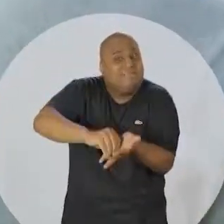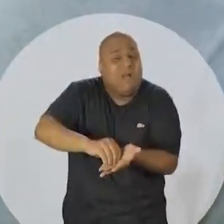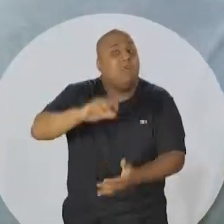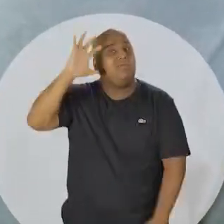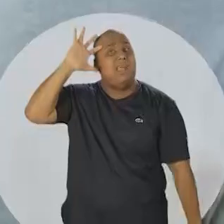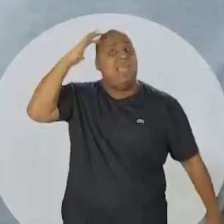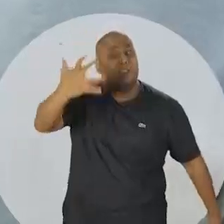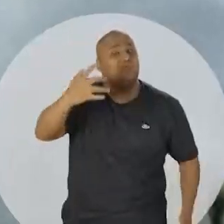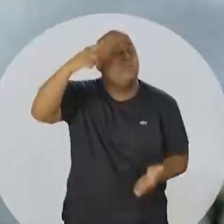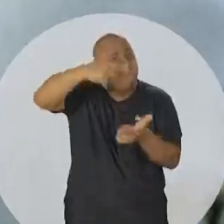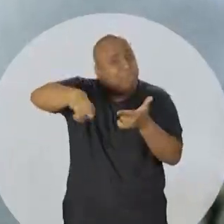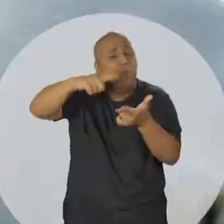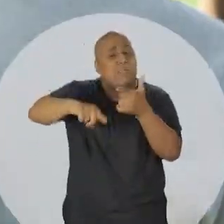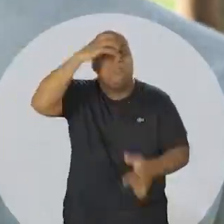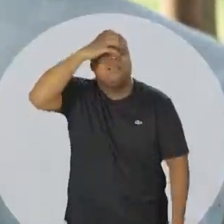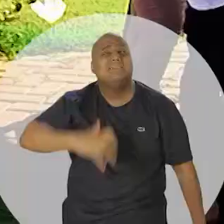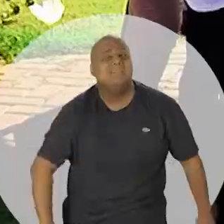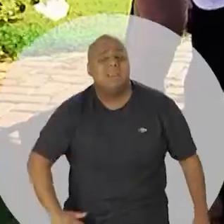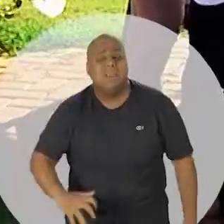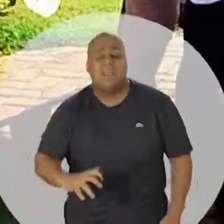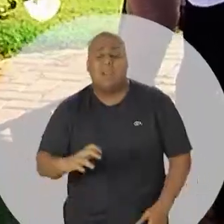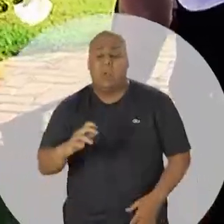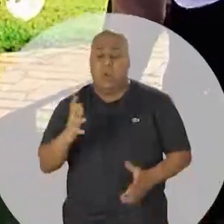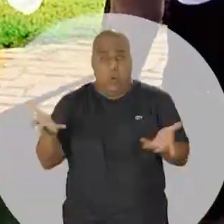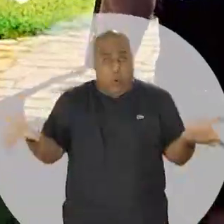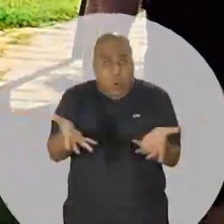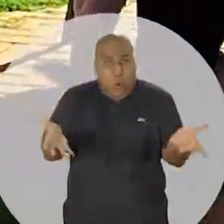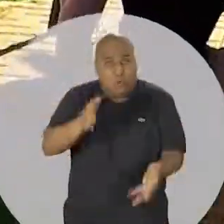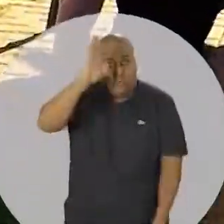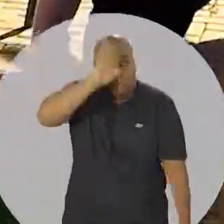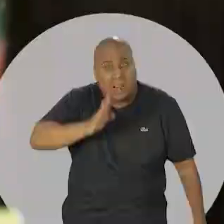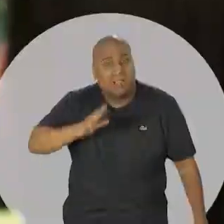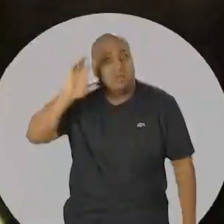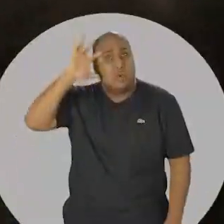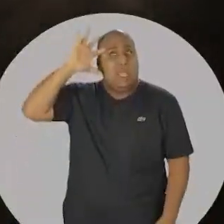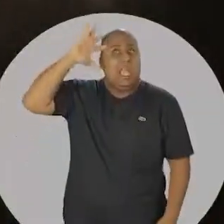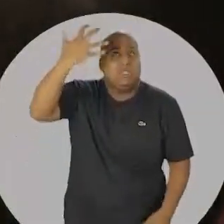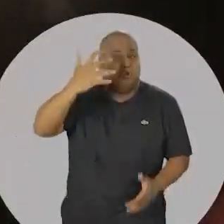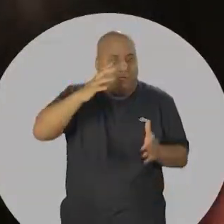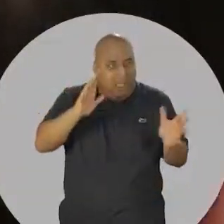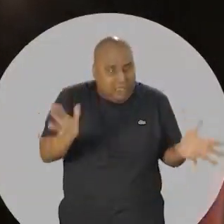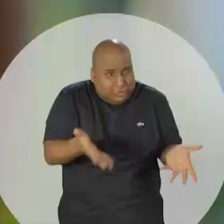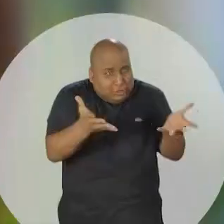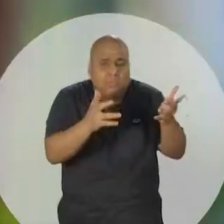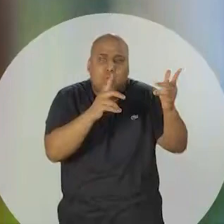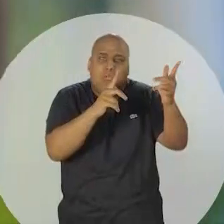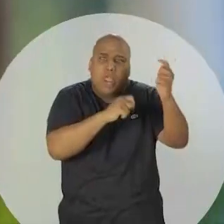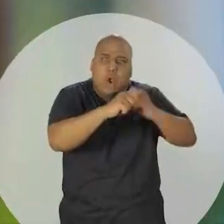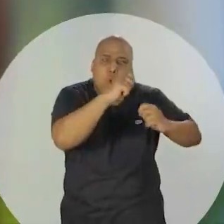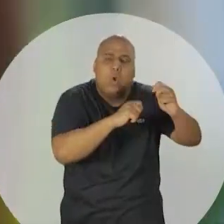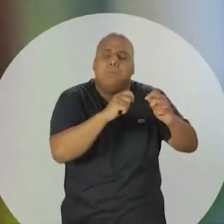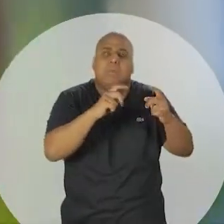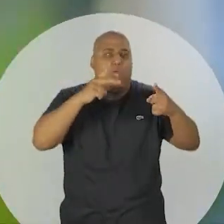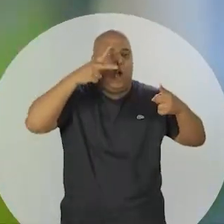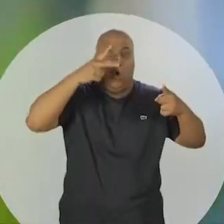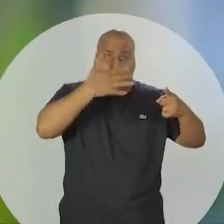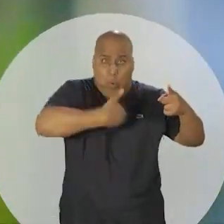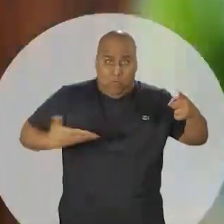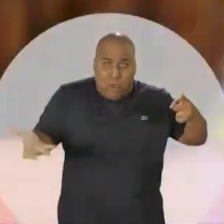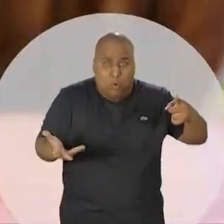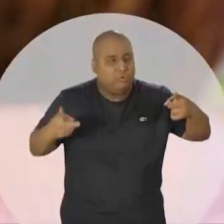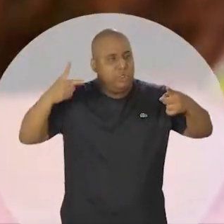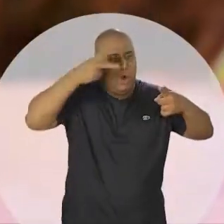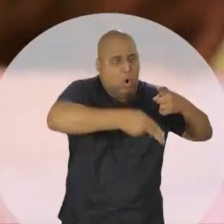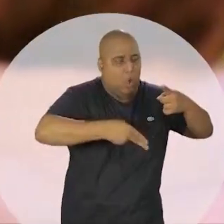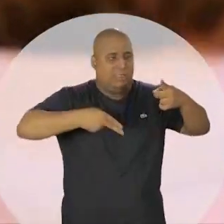a fogueira com gasolina. Você, ao invés de tomar a decisão de fazer a economia crescer, você está apertando todos